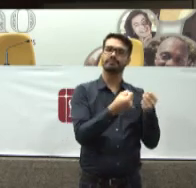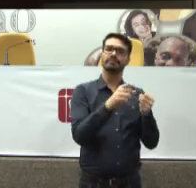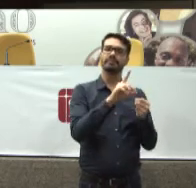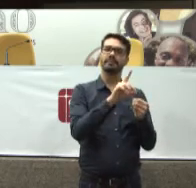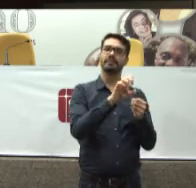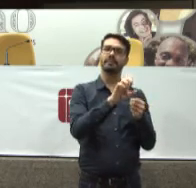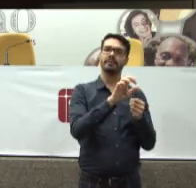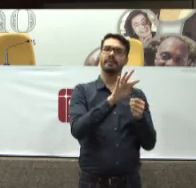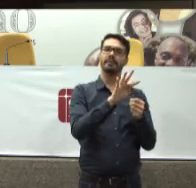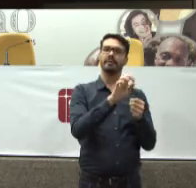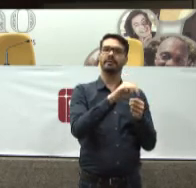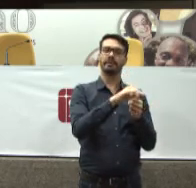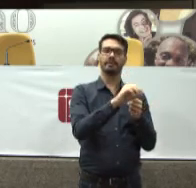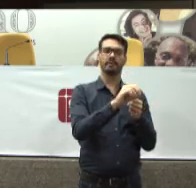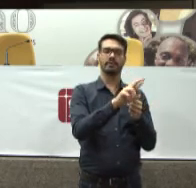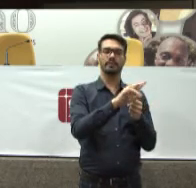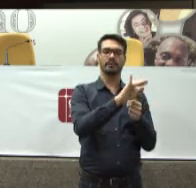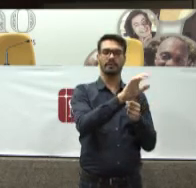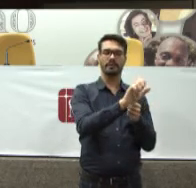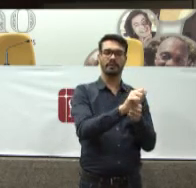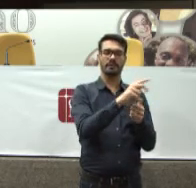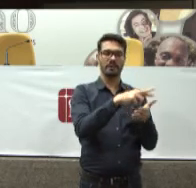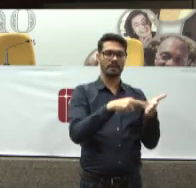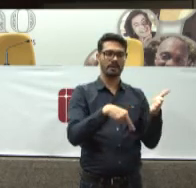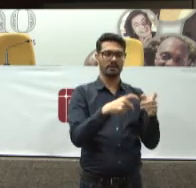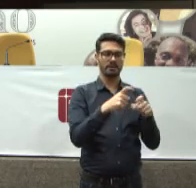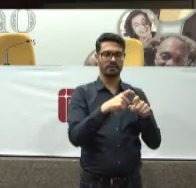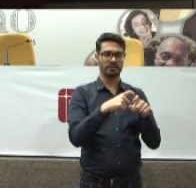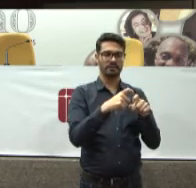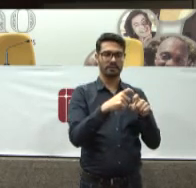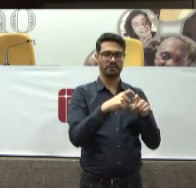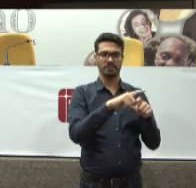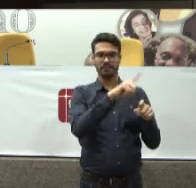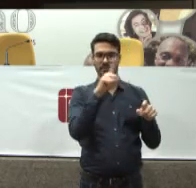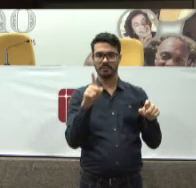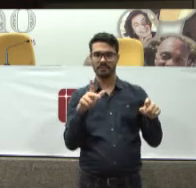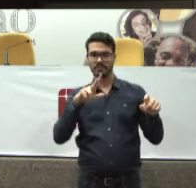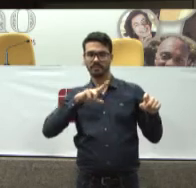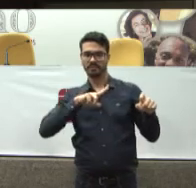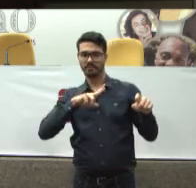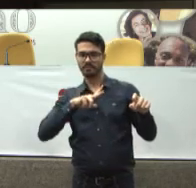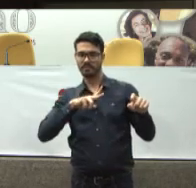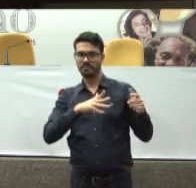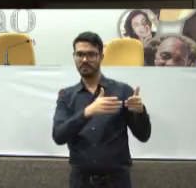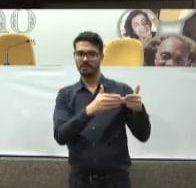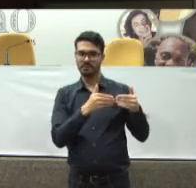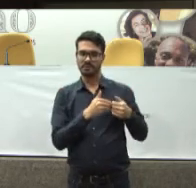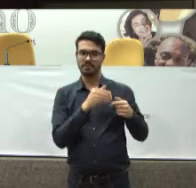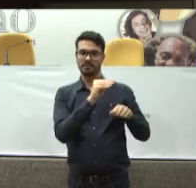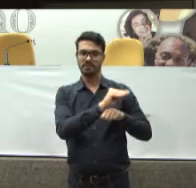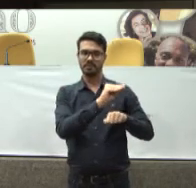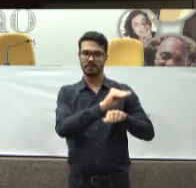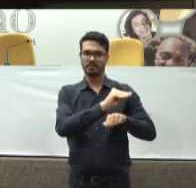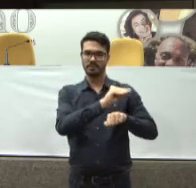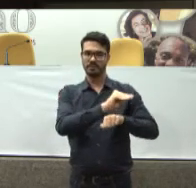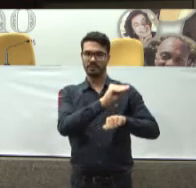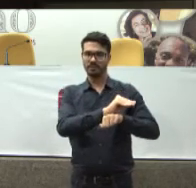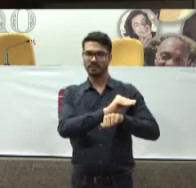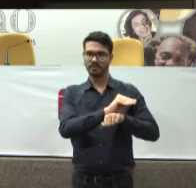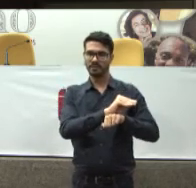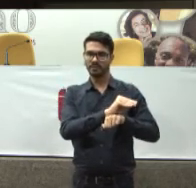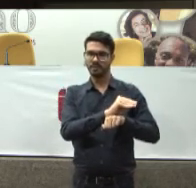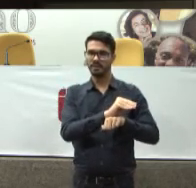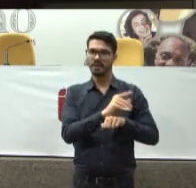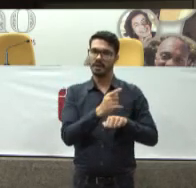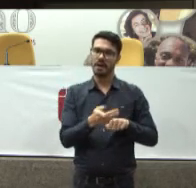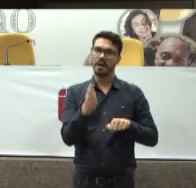Ela vai lá Ela vai lá Com seu relatório médico Da iniciativa privada Pedindo o tratamento Ela não quer Subir os andares do SUS